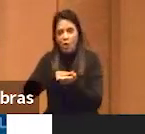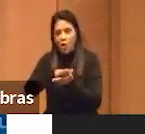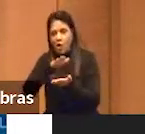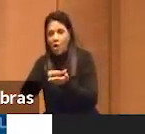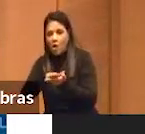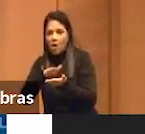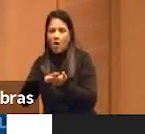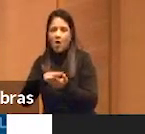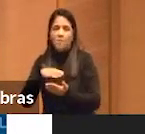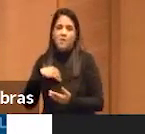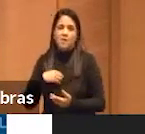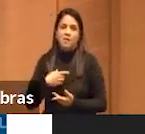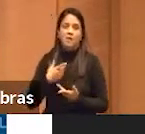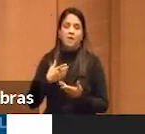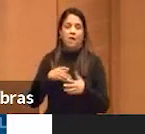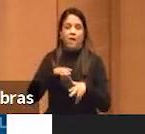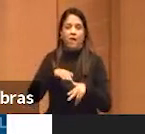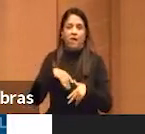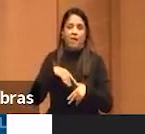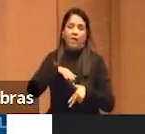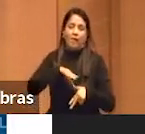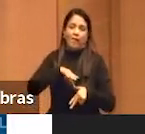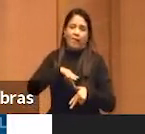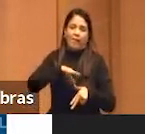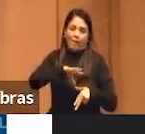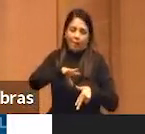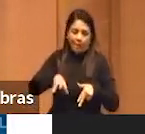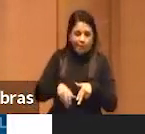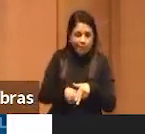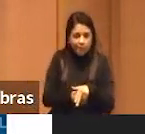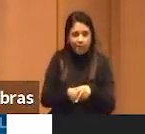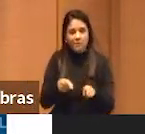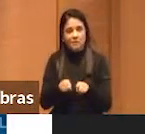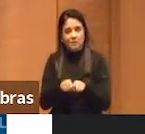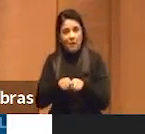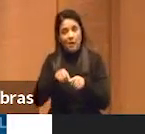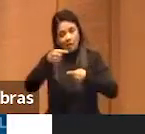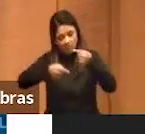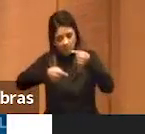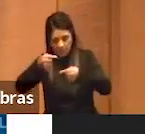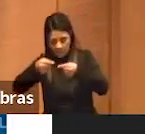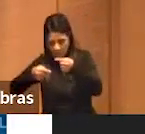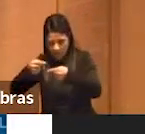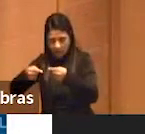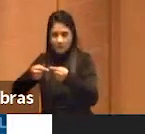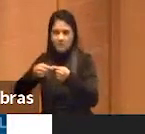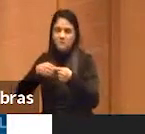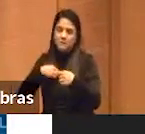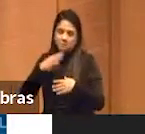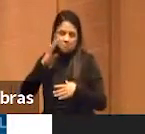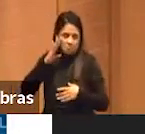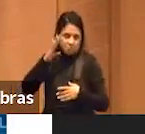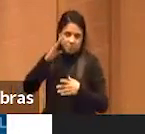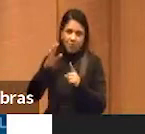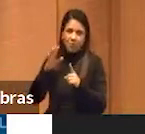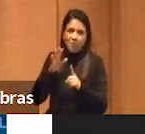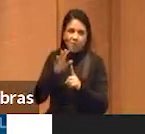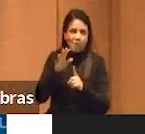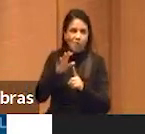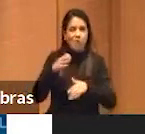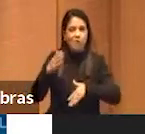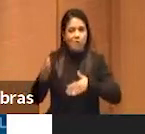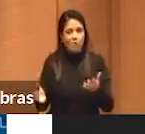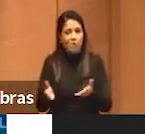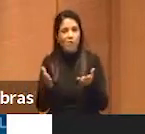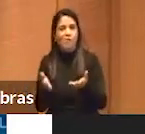pirataria, etc e tal, que é um belo debate, que eu acho que é importante, inclusive, a gente forçar um pouco essas questões